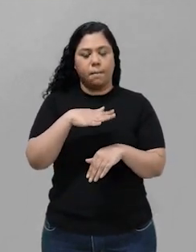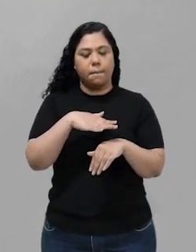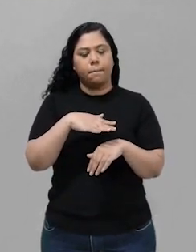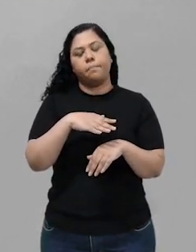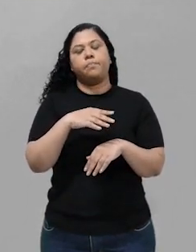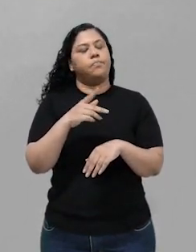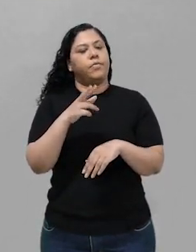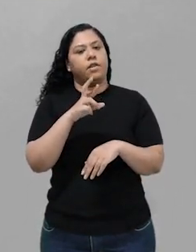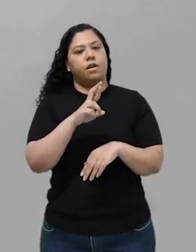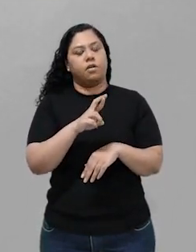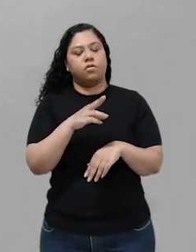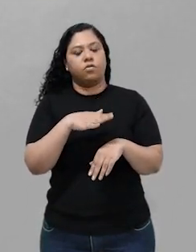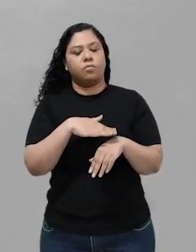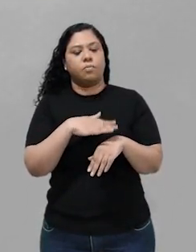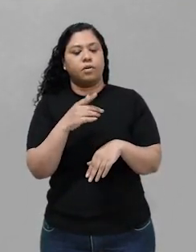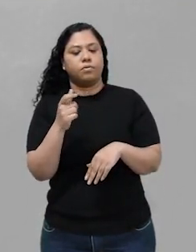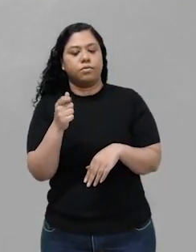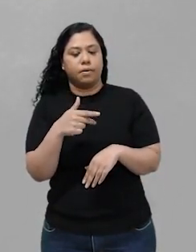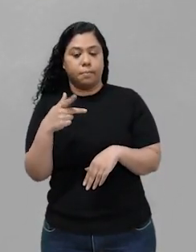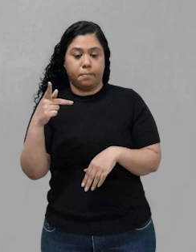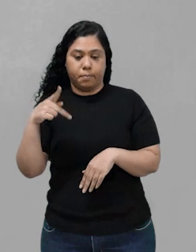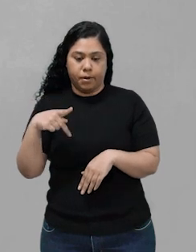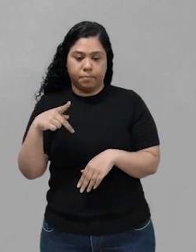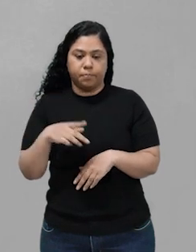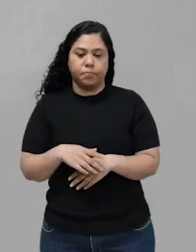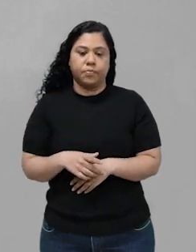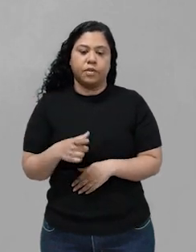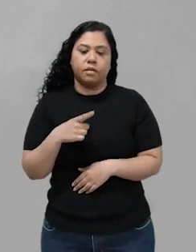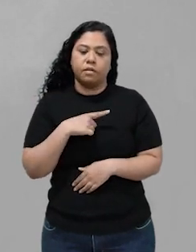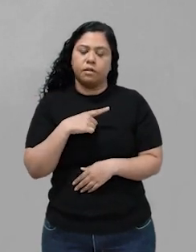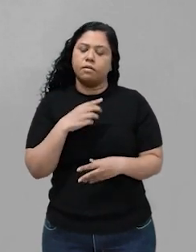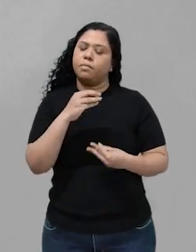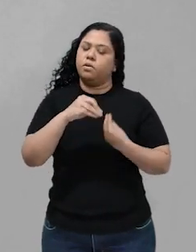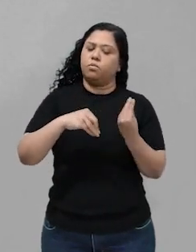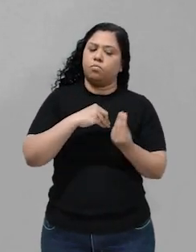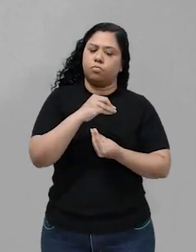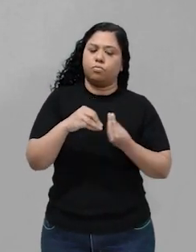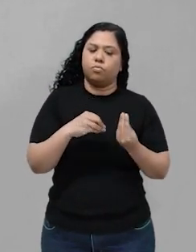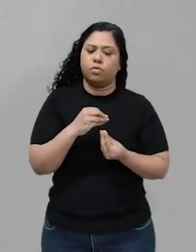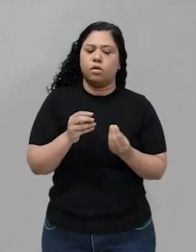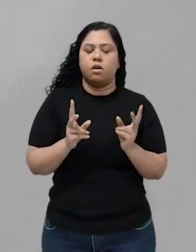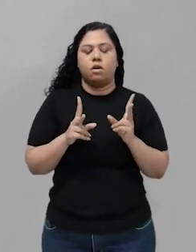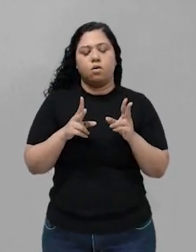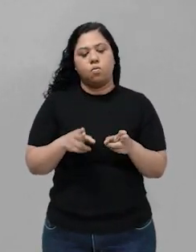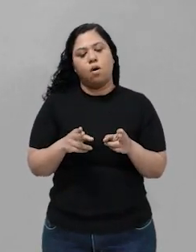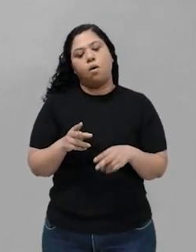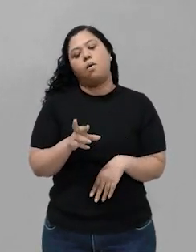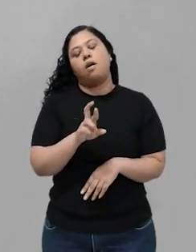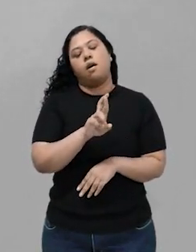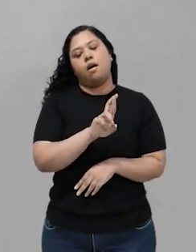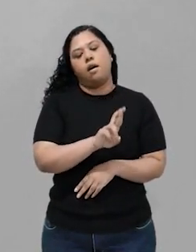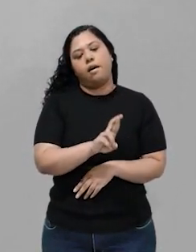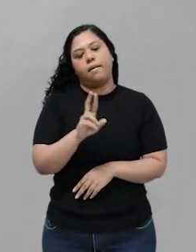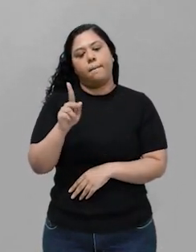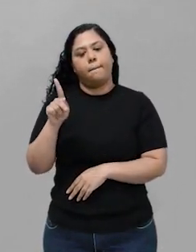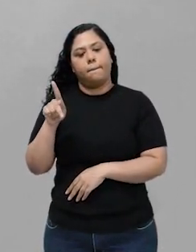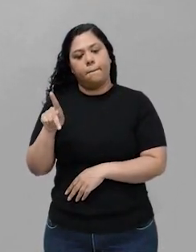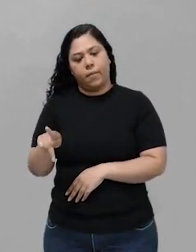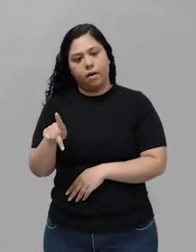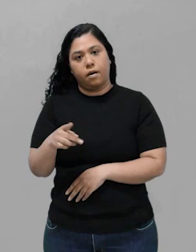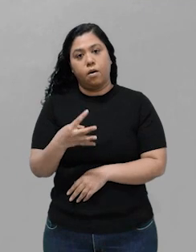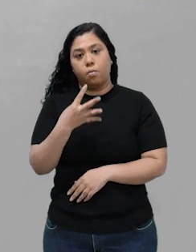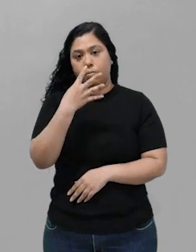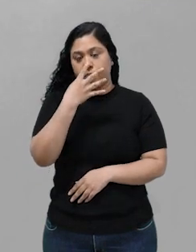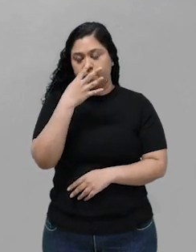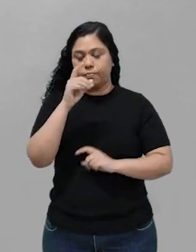produto. E no terceiro gráfico, eu tenho as concentrações iguais de reagente e produto. O importante é